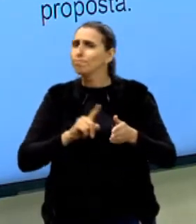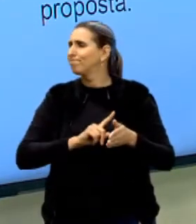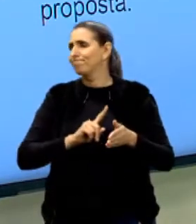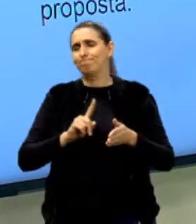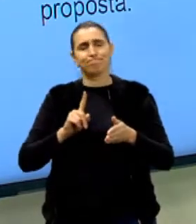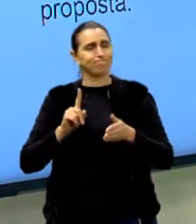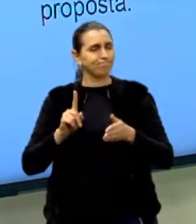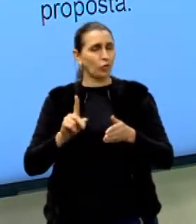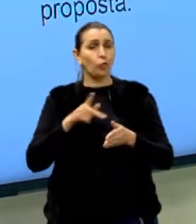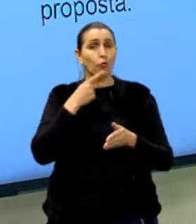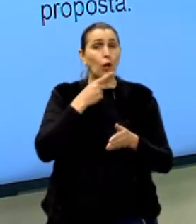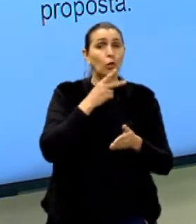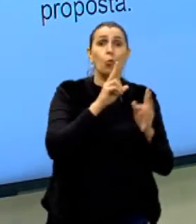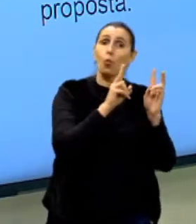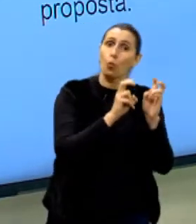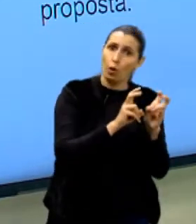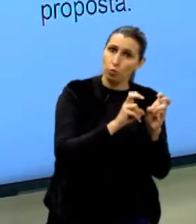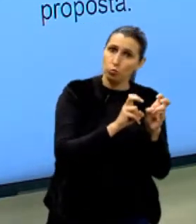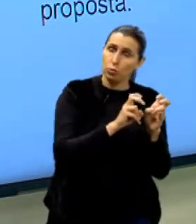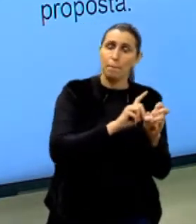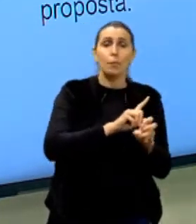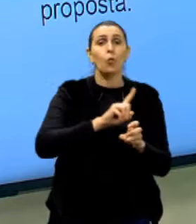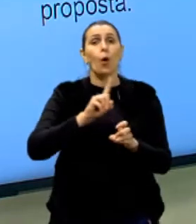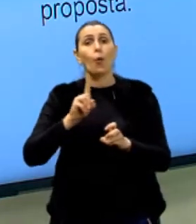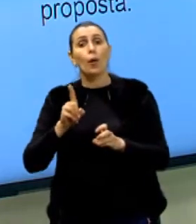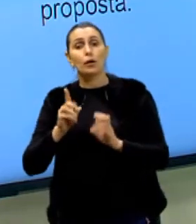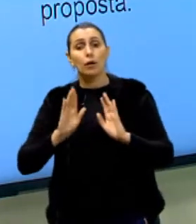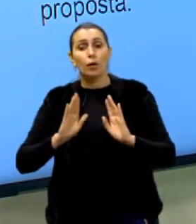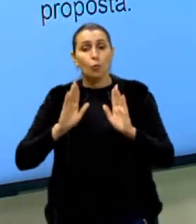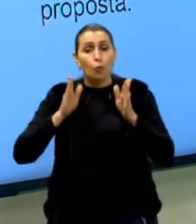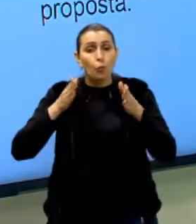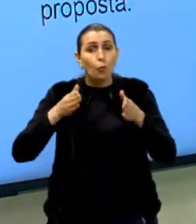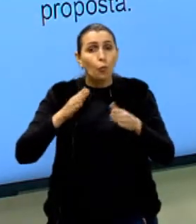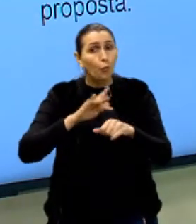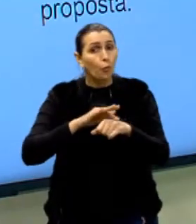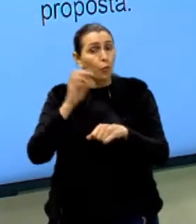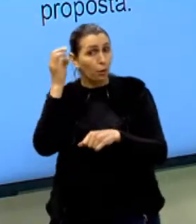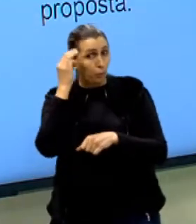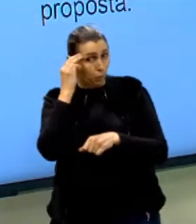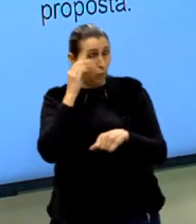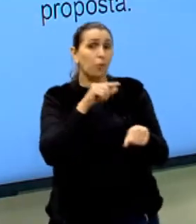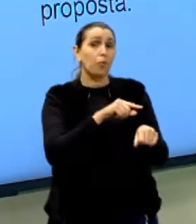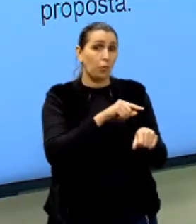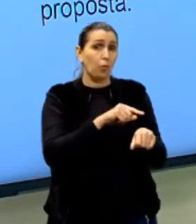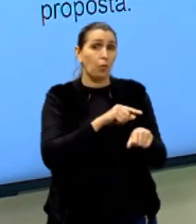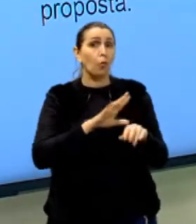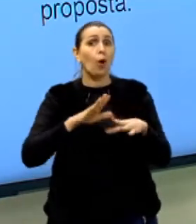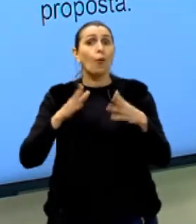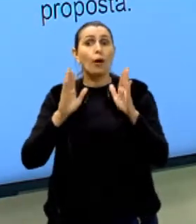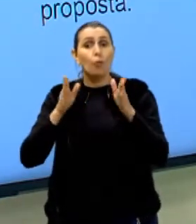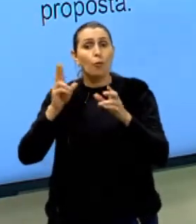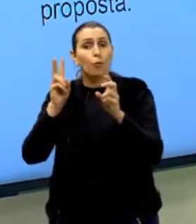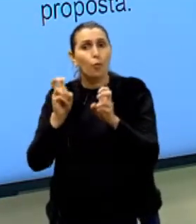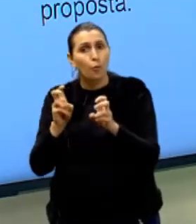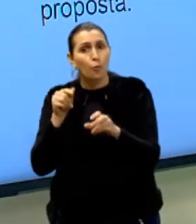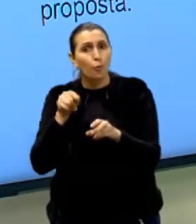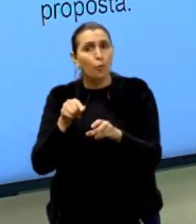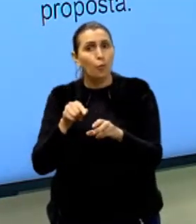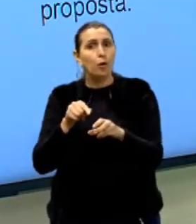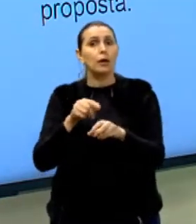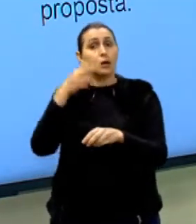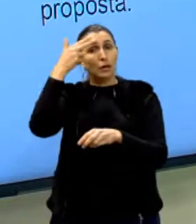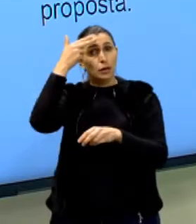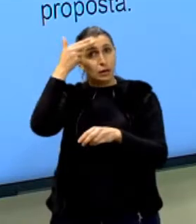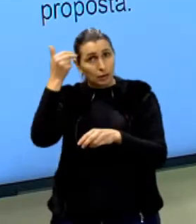Não. Tu abordou o assunto. Qual é o assunto? Doenças mentais. Qual é o tema? Os